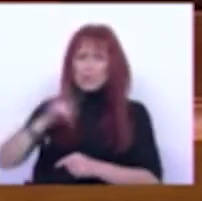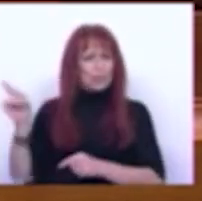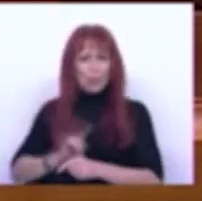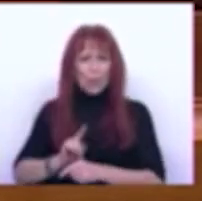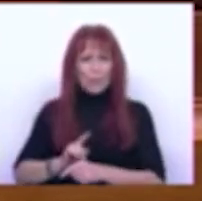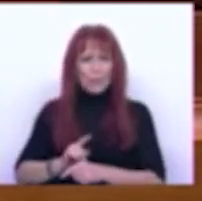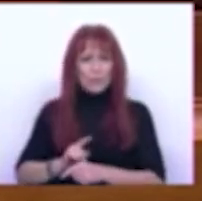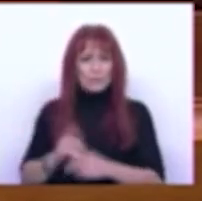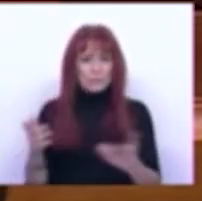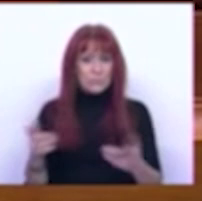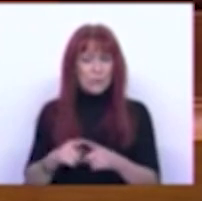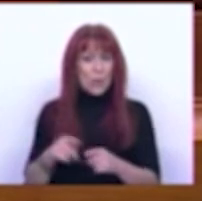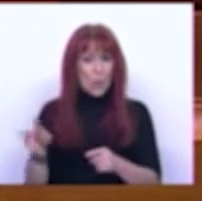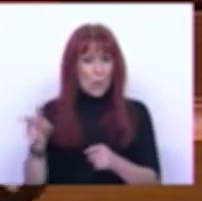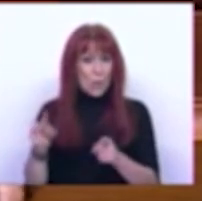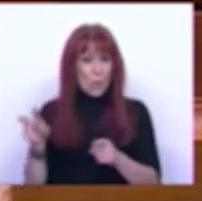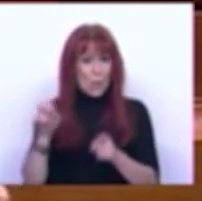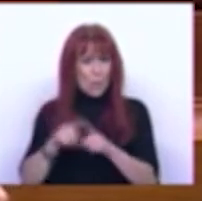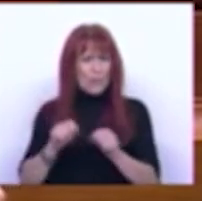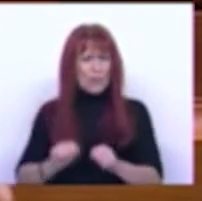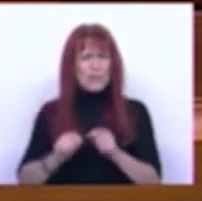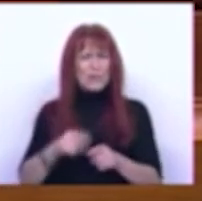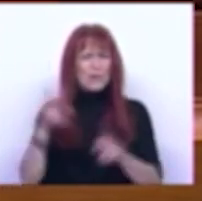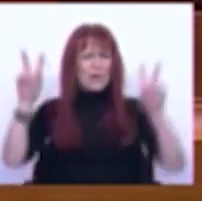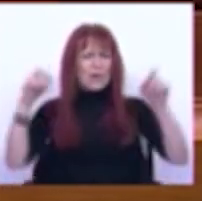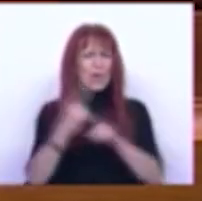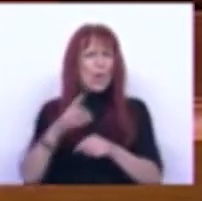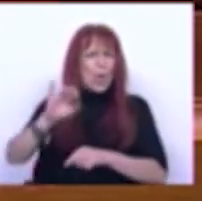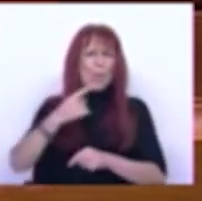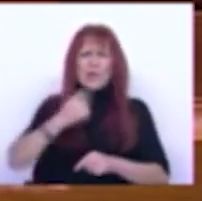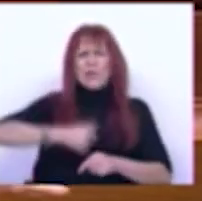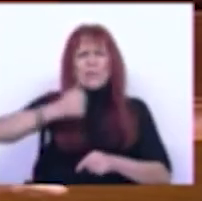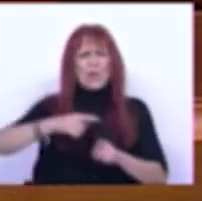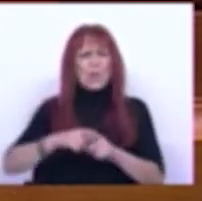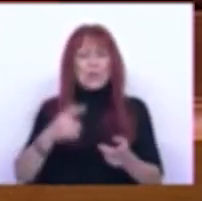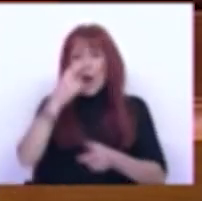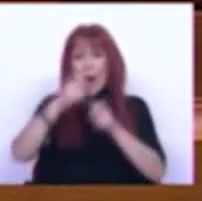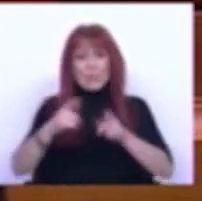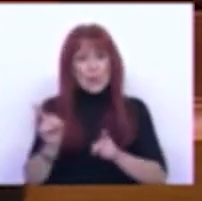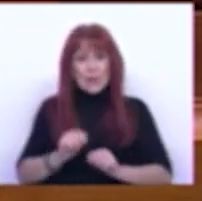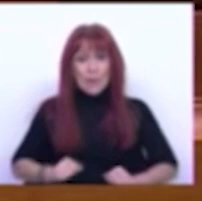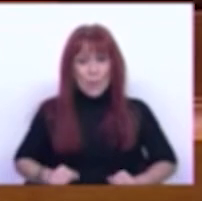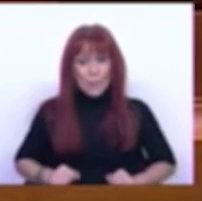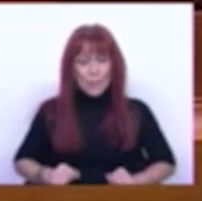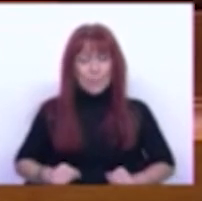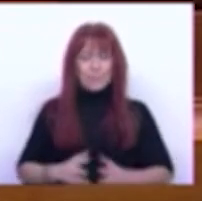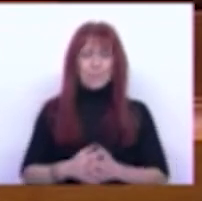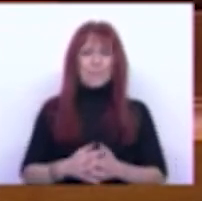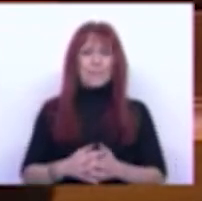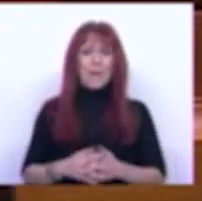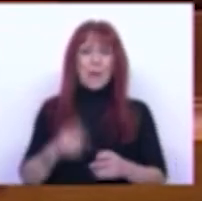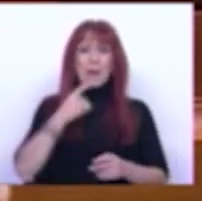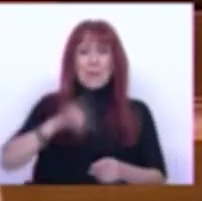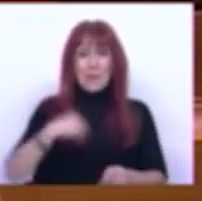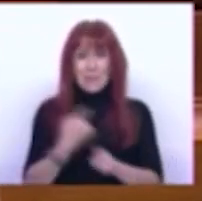não Ouviu-se o eco de um velho referão O país está muito melhor as pessoas é que não Ao